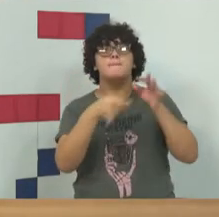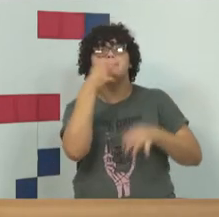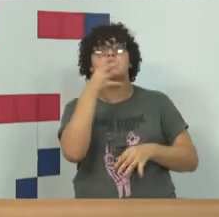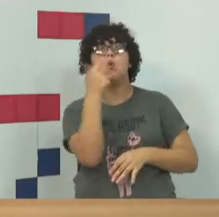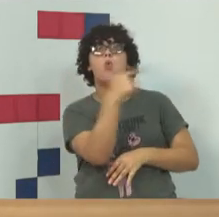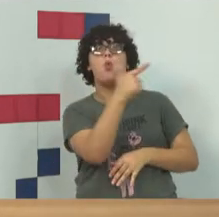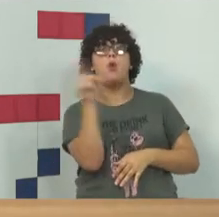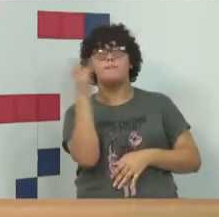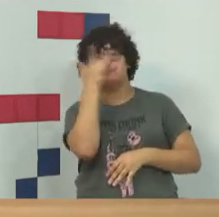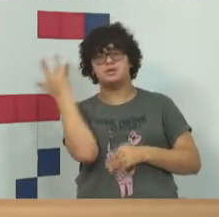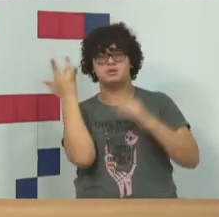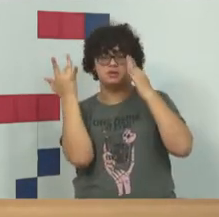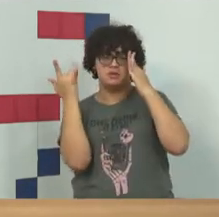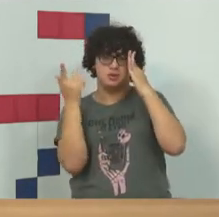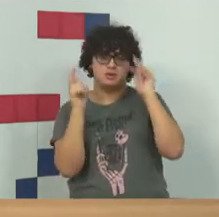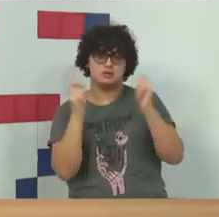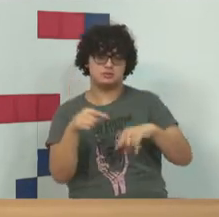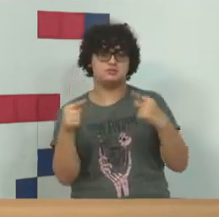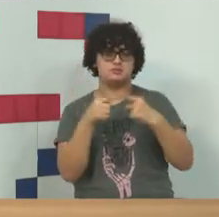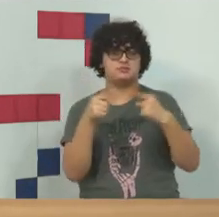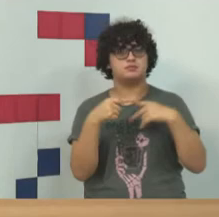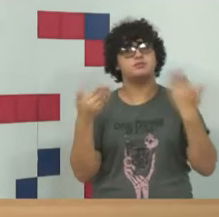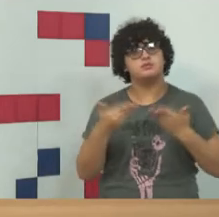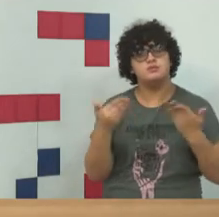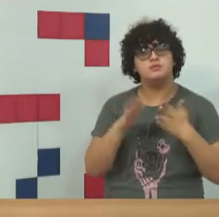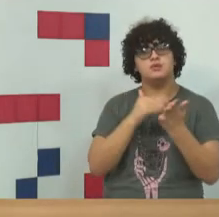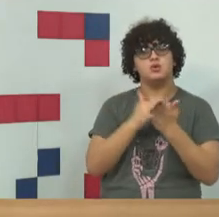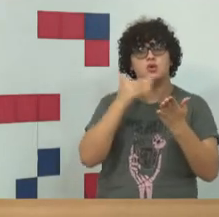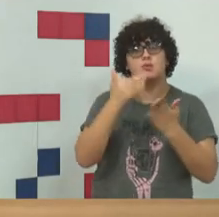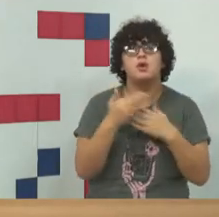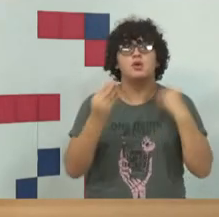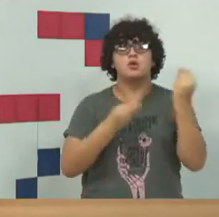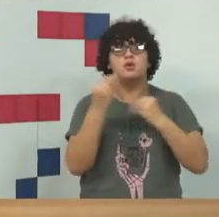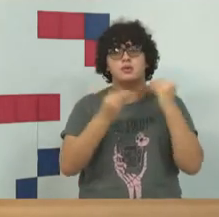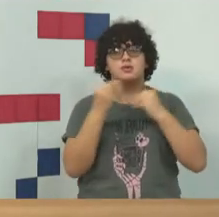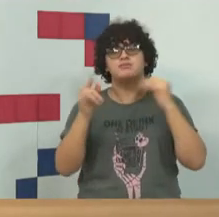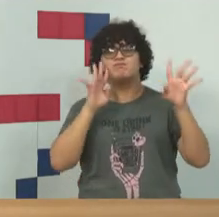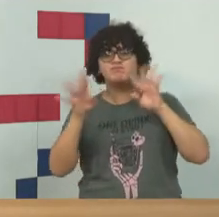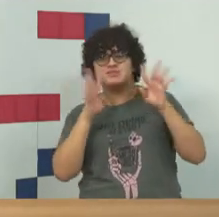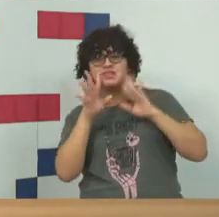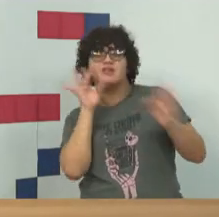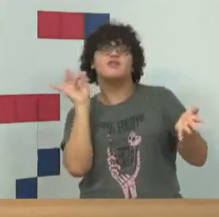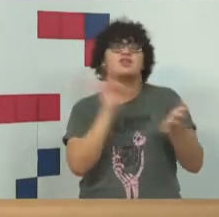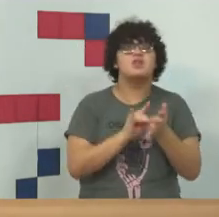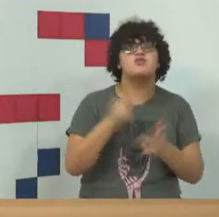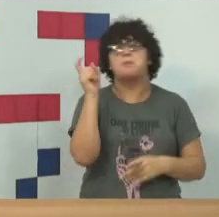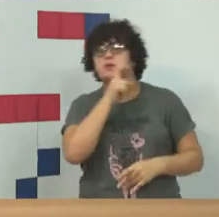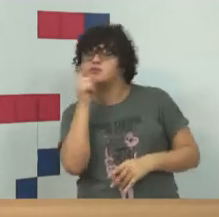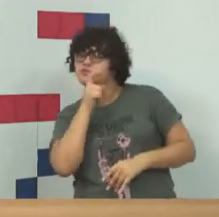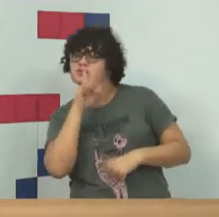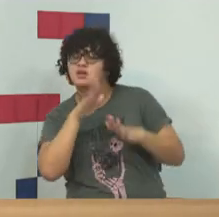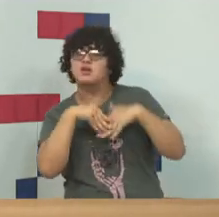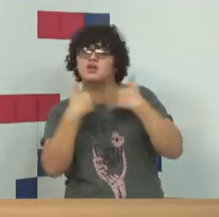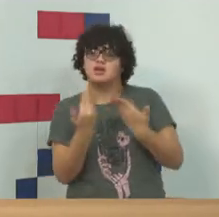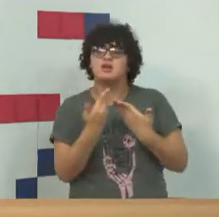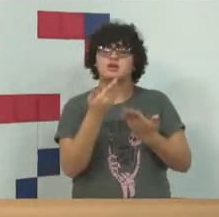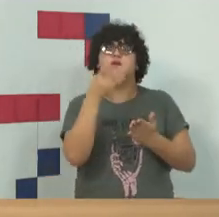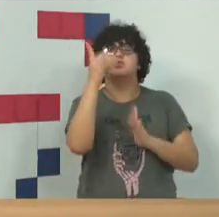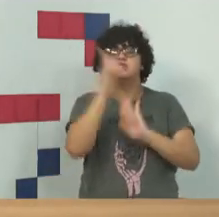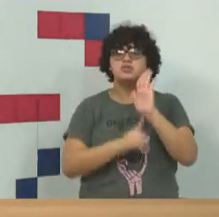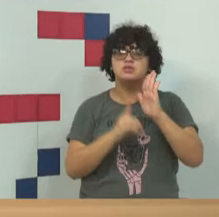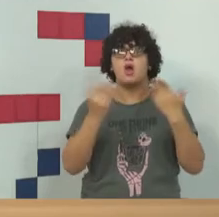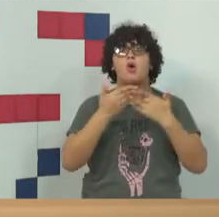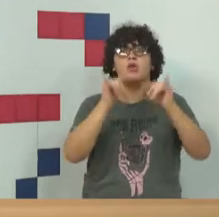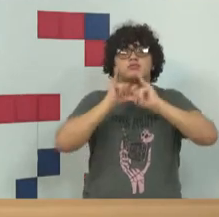a ver, e é exatamente isso, gente começa a repassar coisas que são inverídicas e a gente abdica do nosso direito de se manter